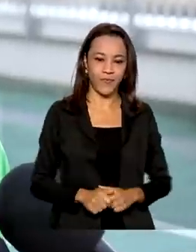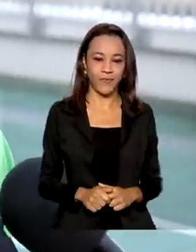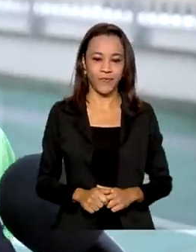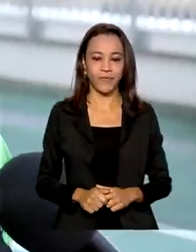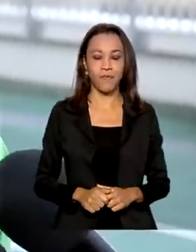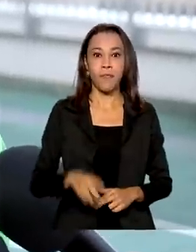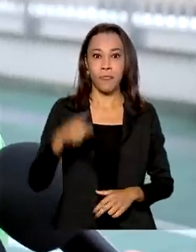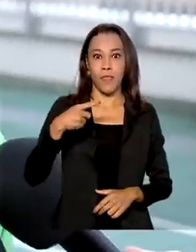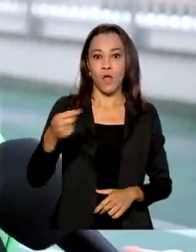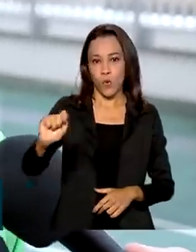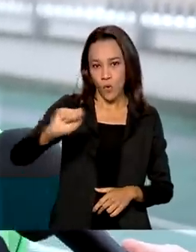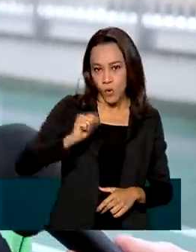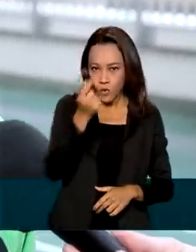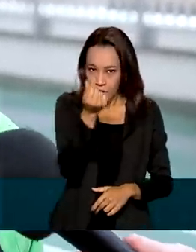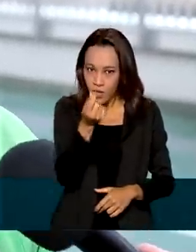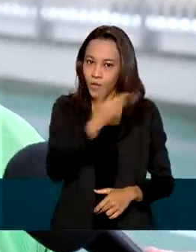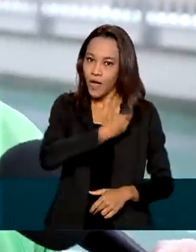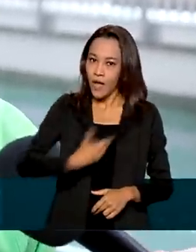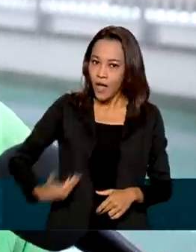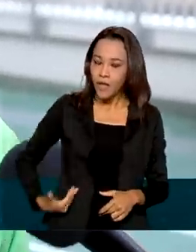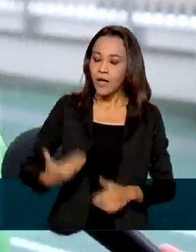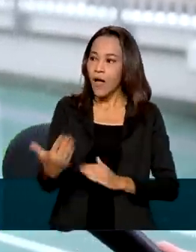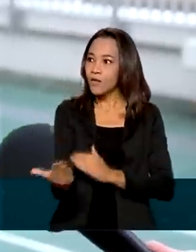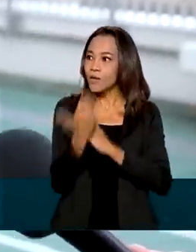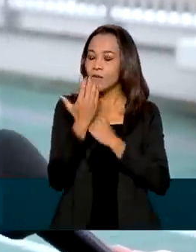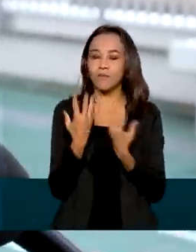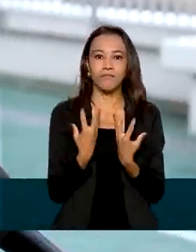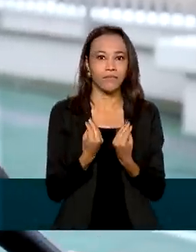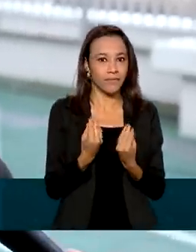O Bolsa Atleta tem me ajudado bastante, sabe?